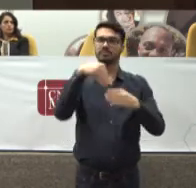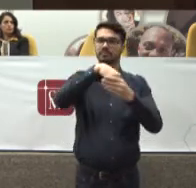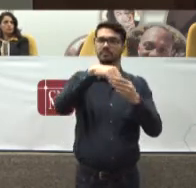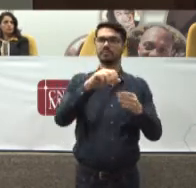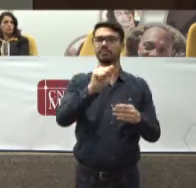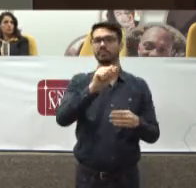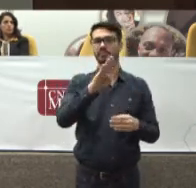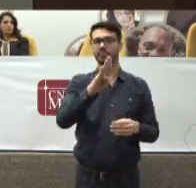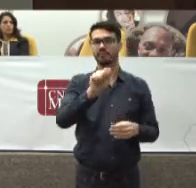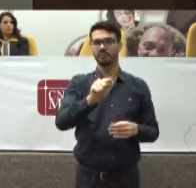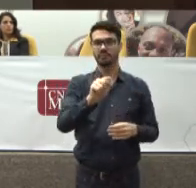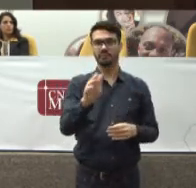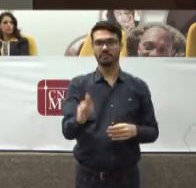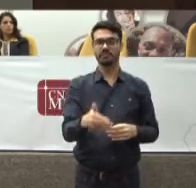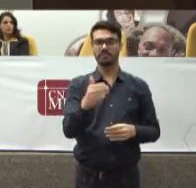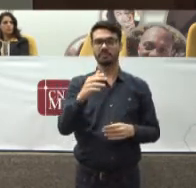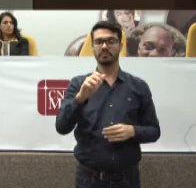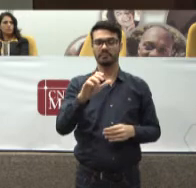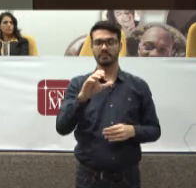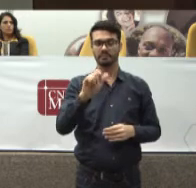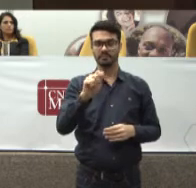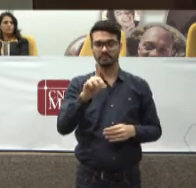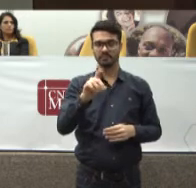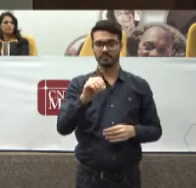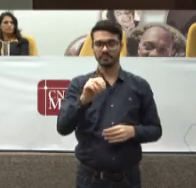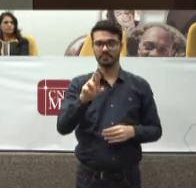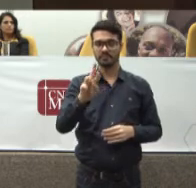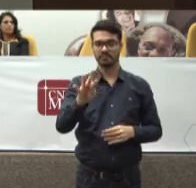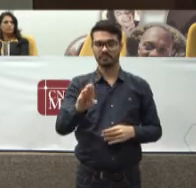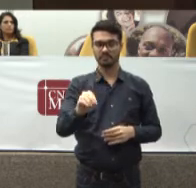Cadastro de usuário E senha Aonde